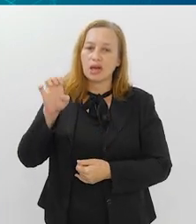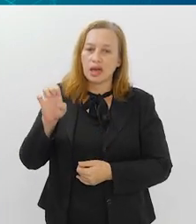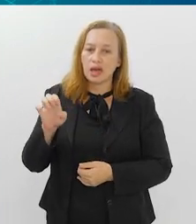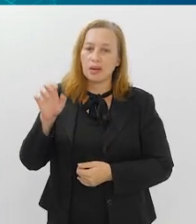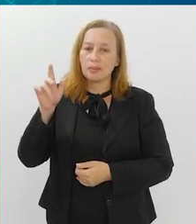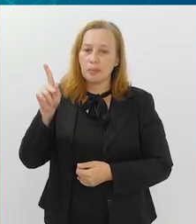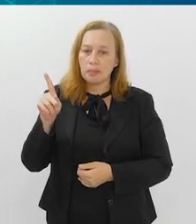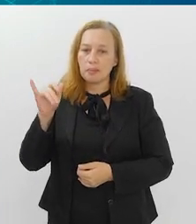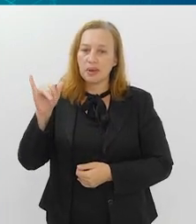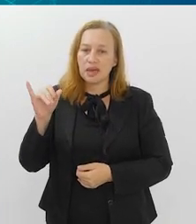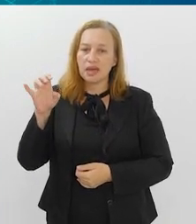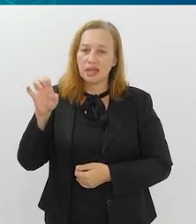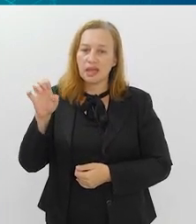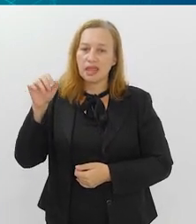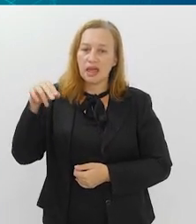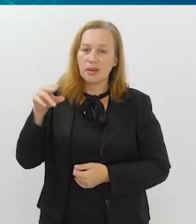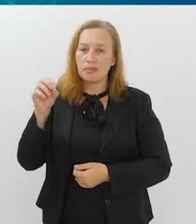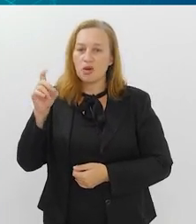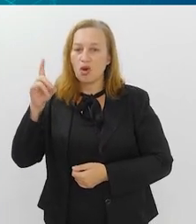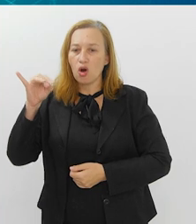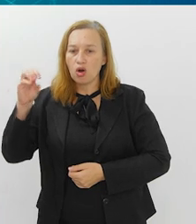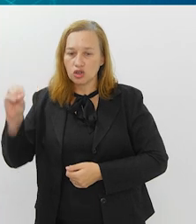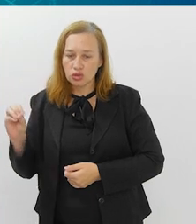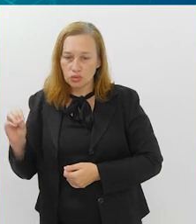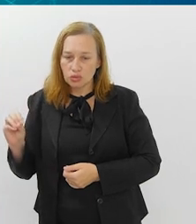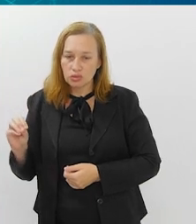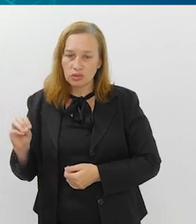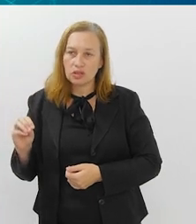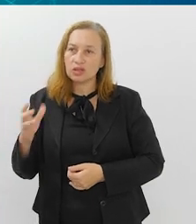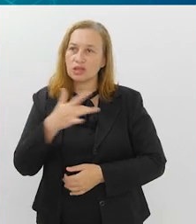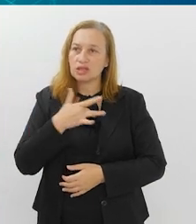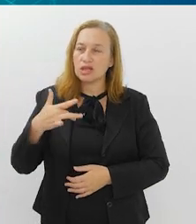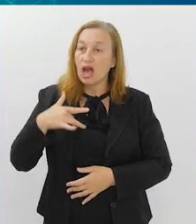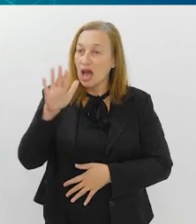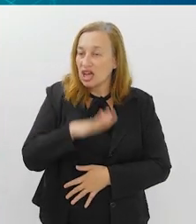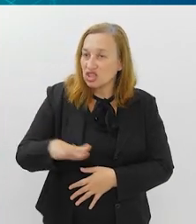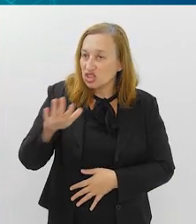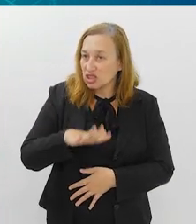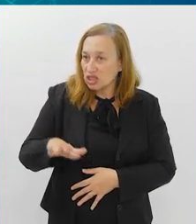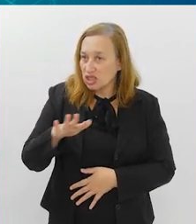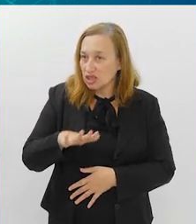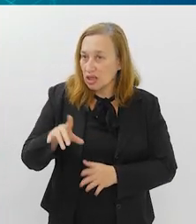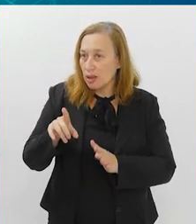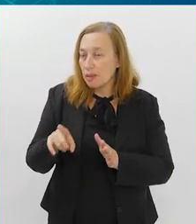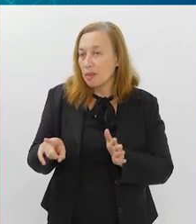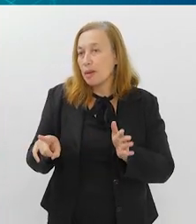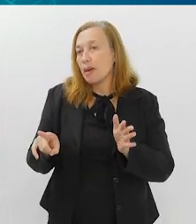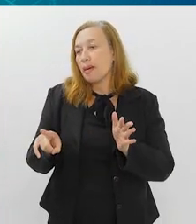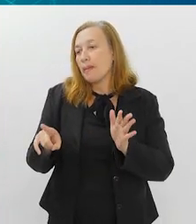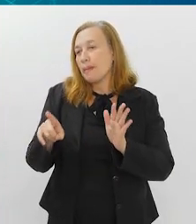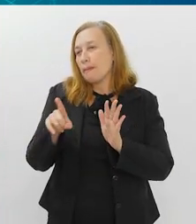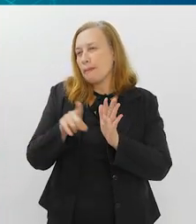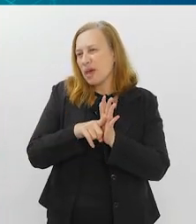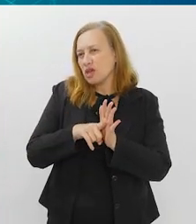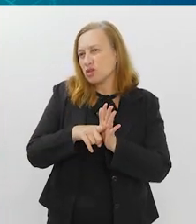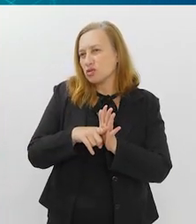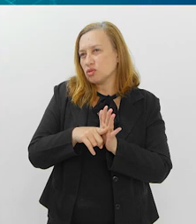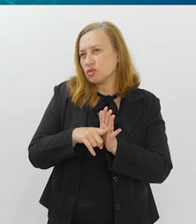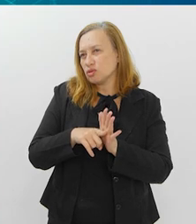do Ministério da Saúde mostra que as crianças menores de um ano